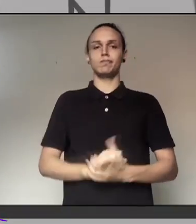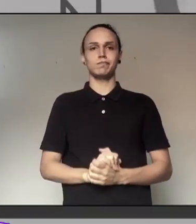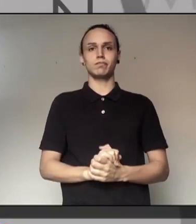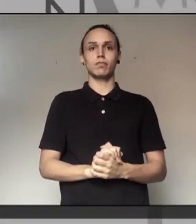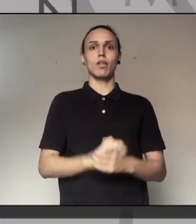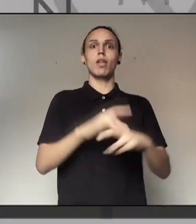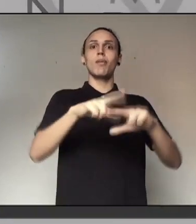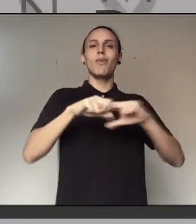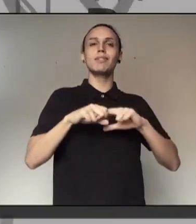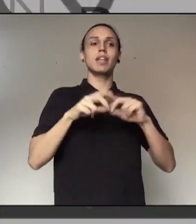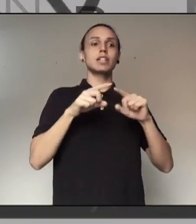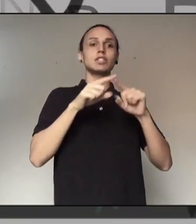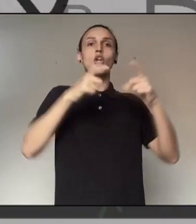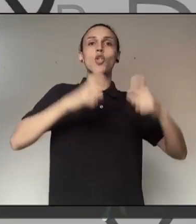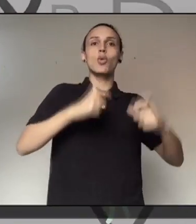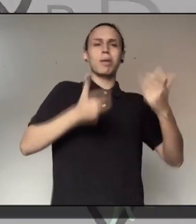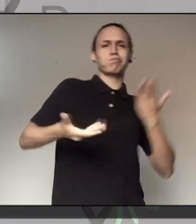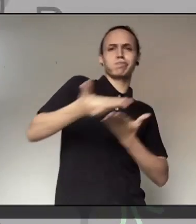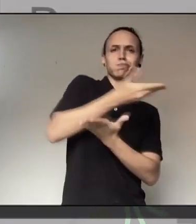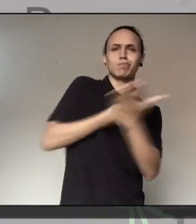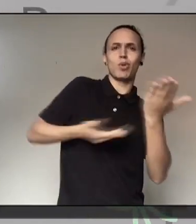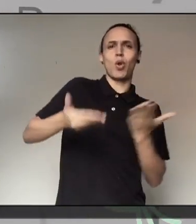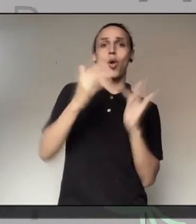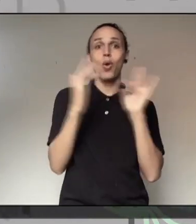também desenvolvem a forma grave da Covid-19.